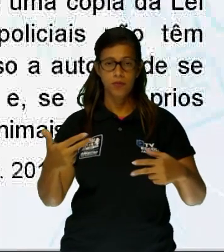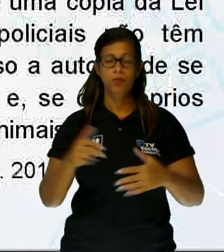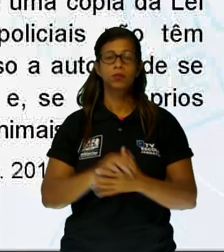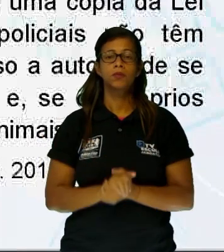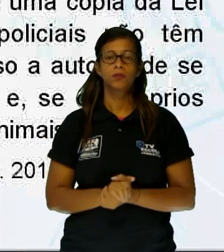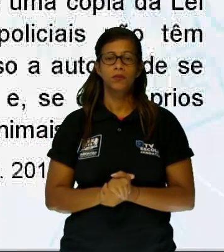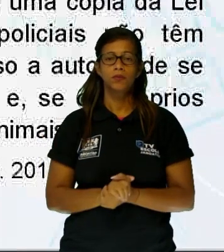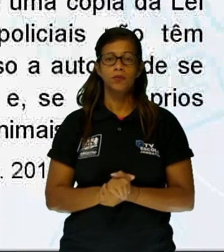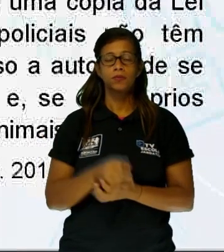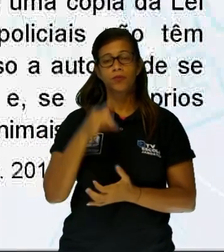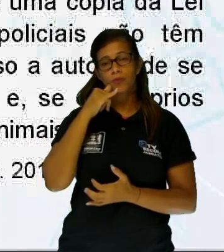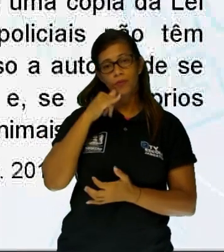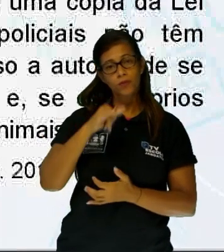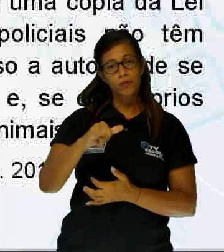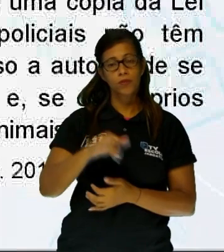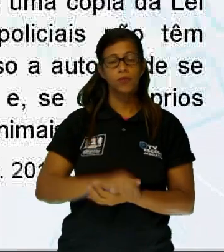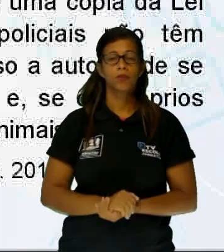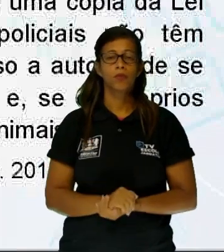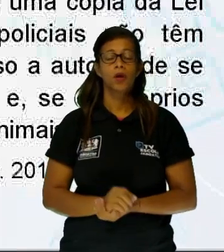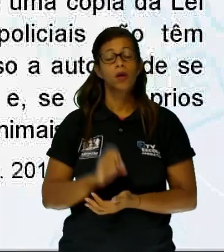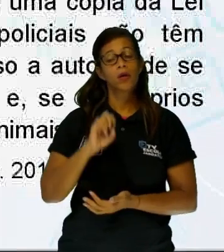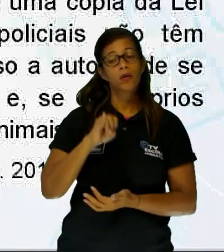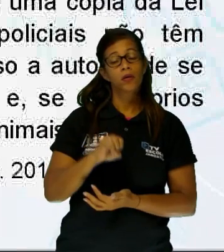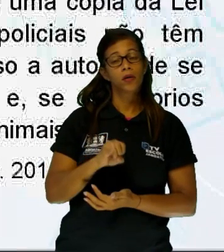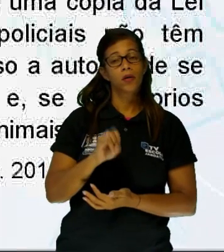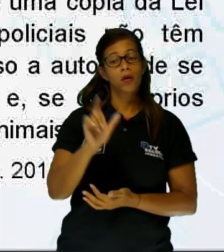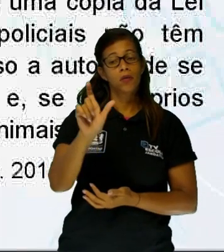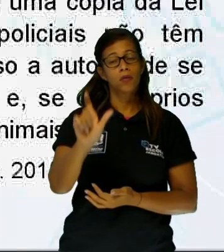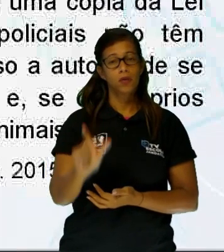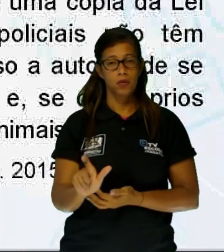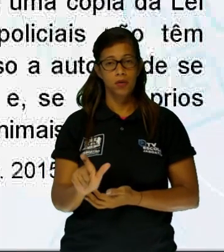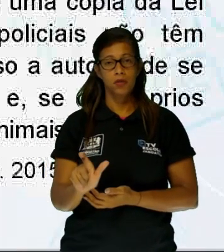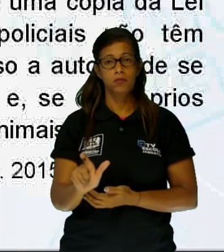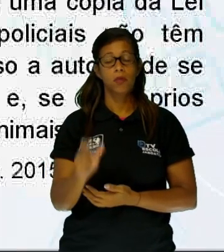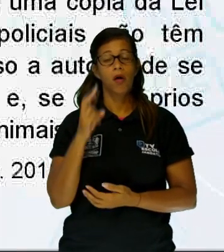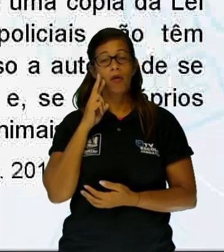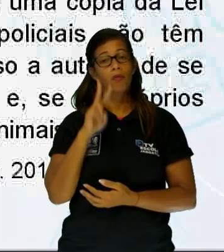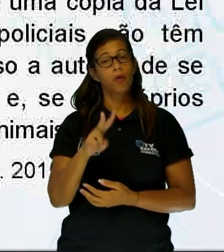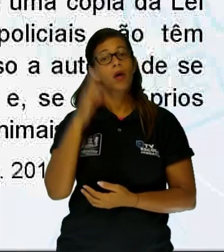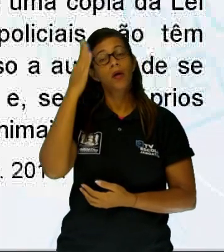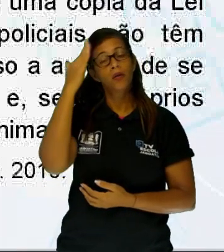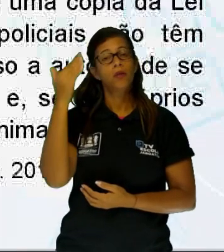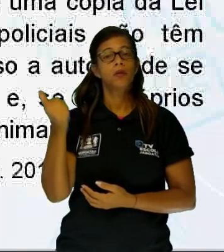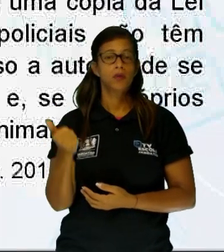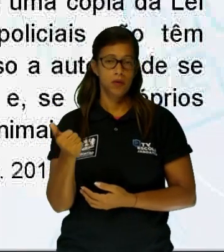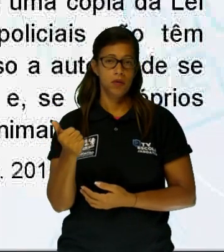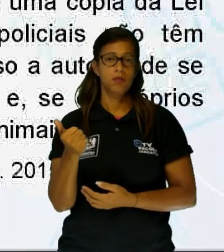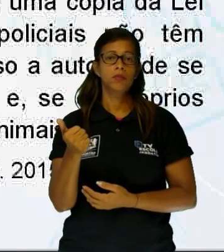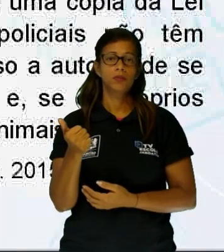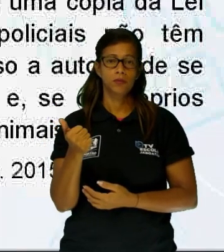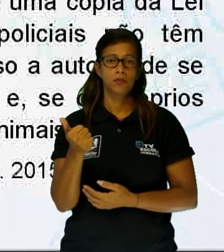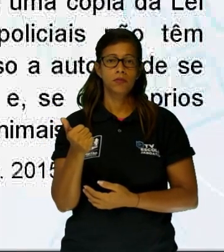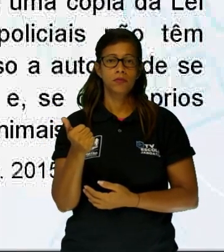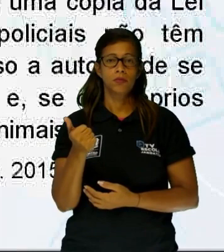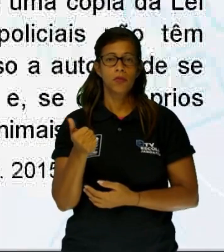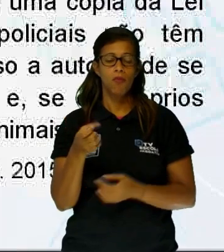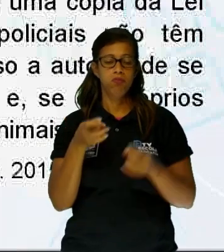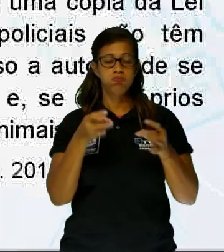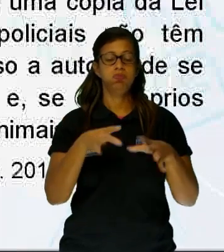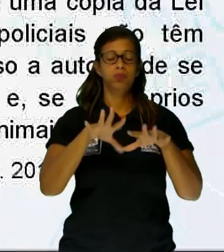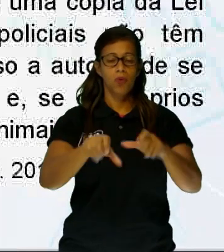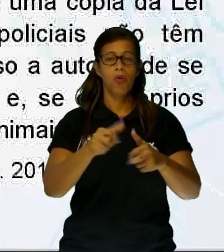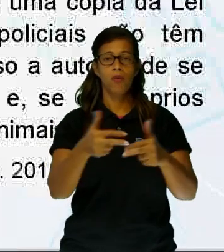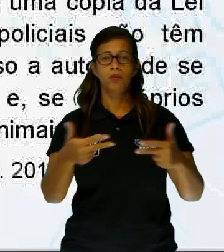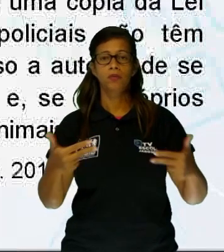Caso você veja ou saiba de maus-tratos cometidos contra qualquer tipo de animal, não pense duas vezes.